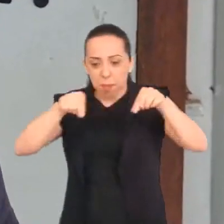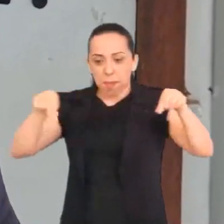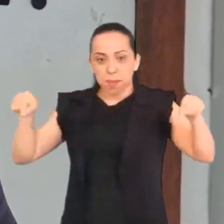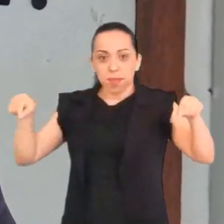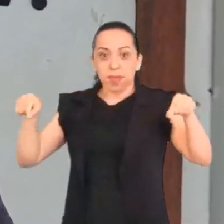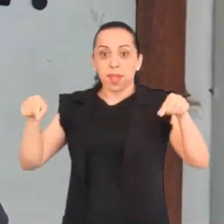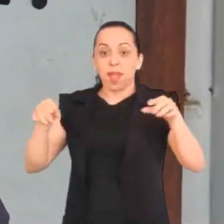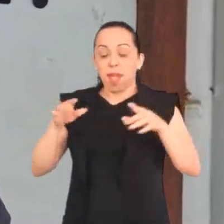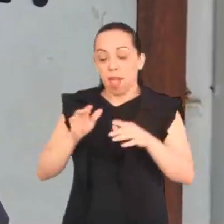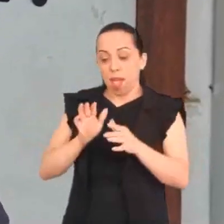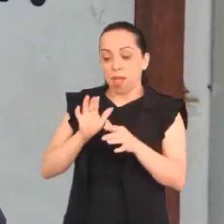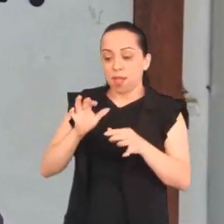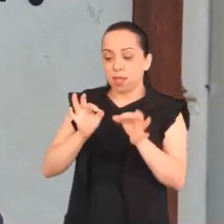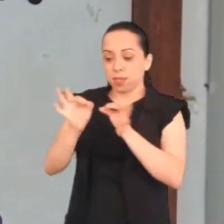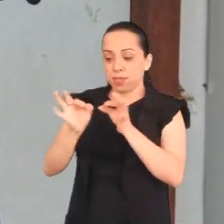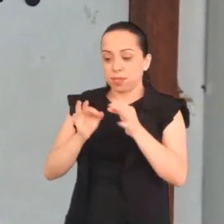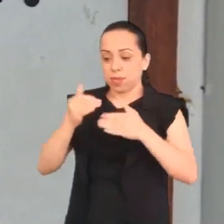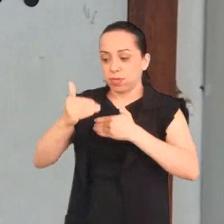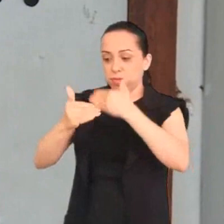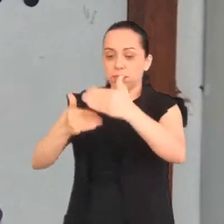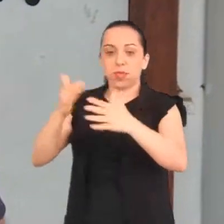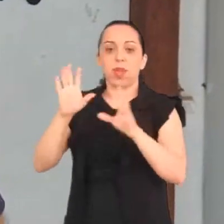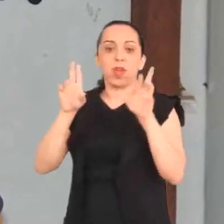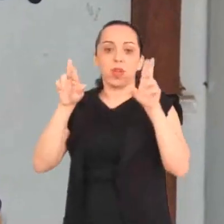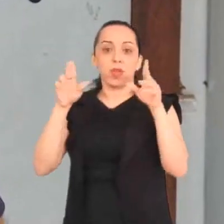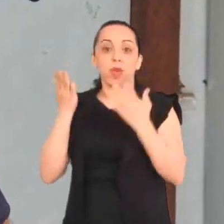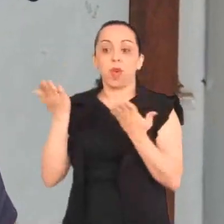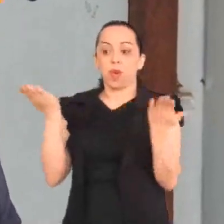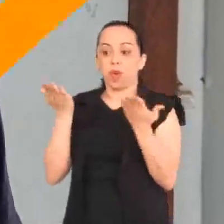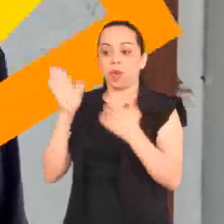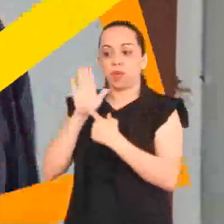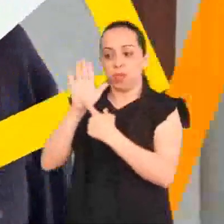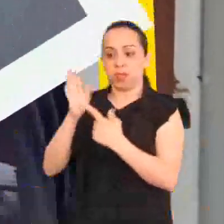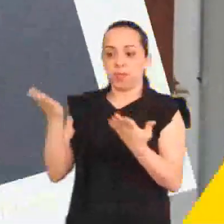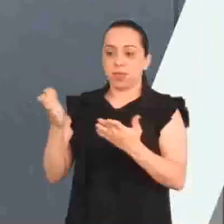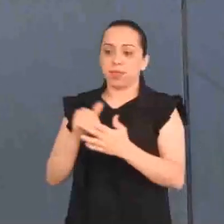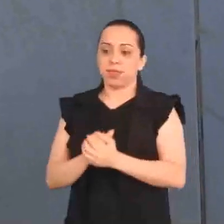Alterne a disposição das linhas, como vou mostrar agora.